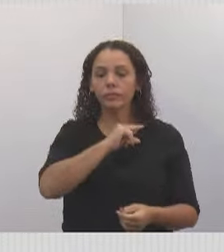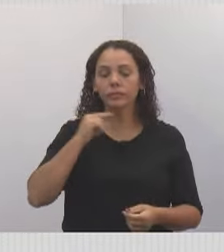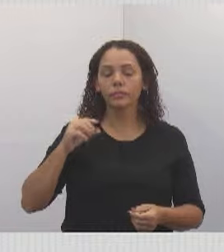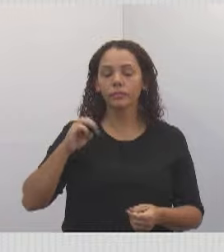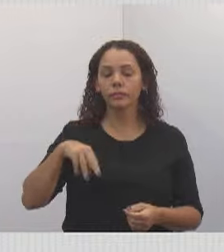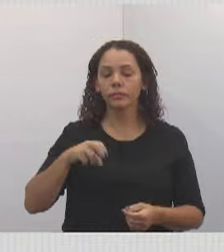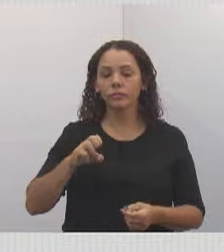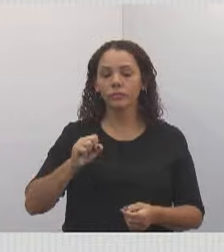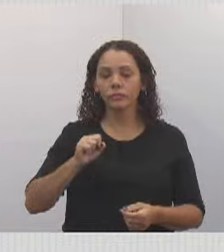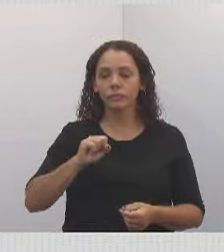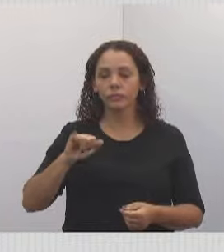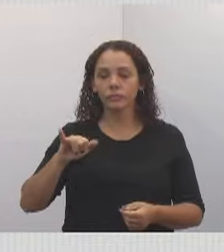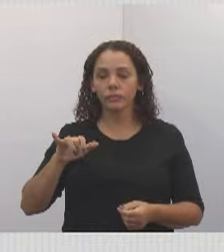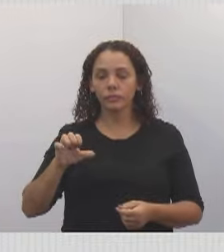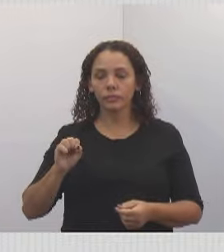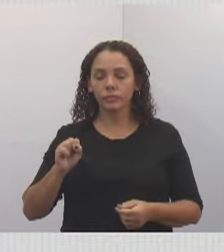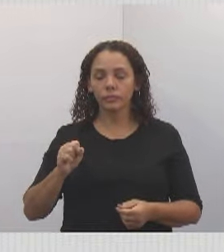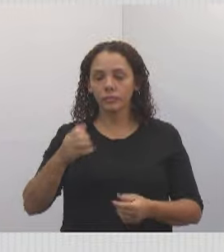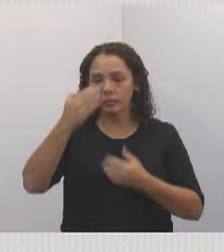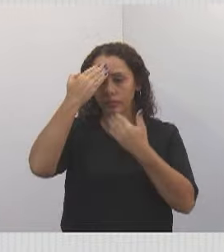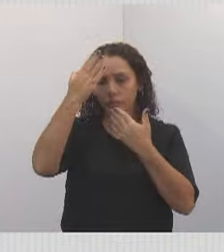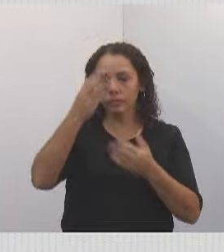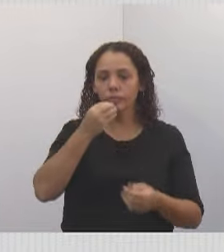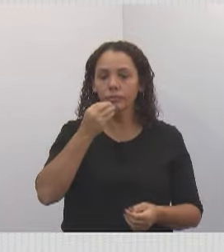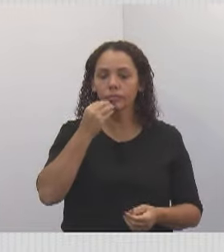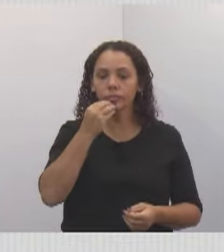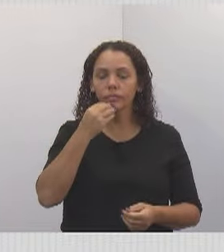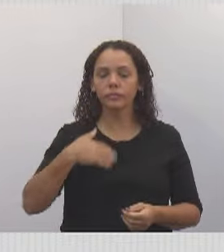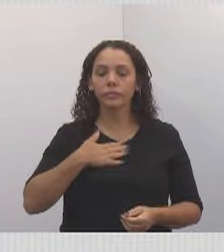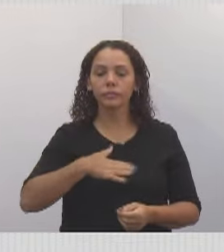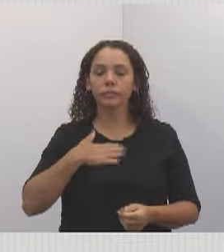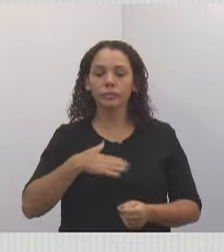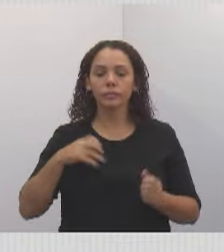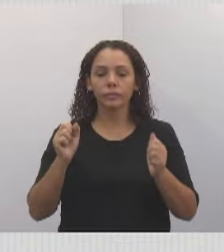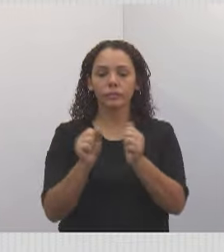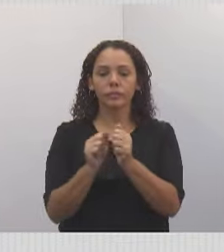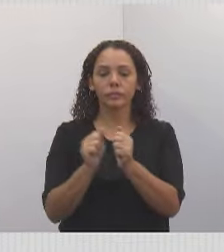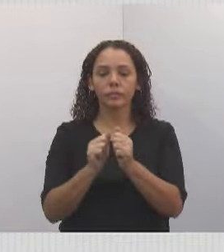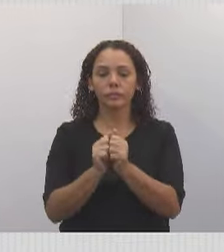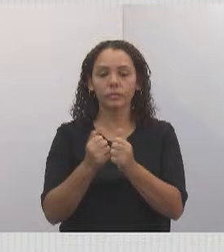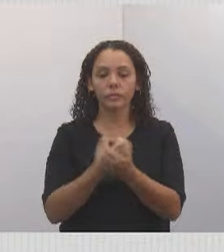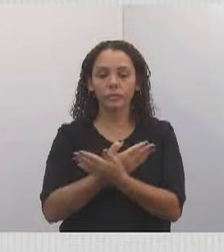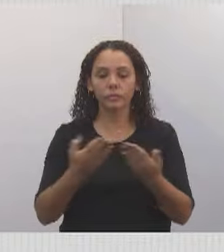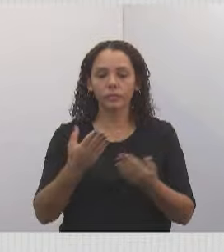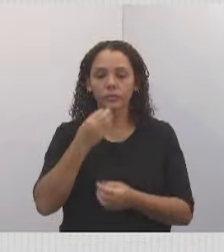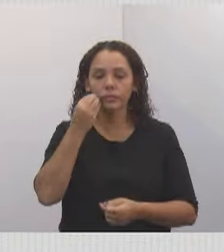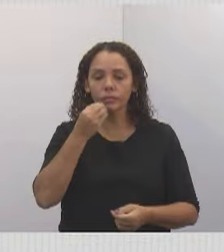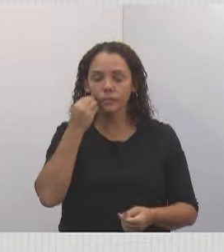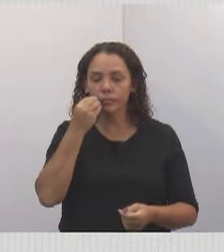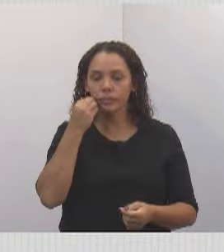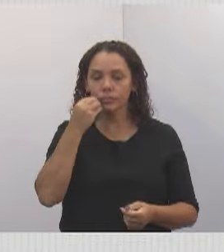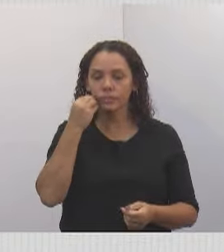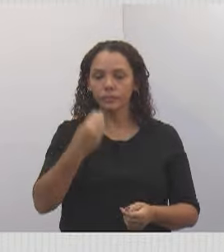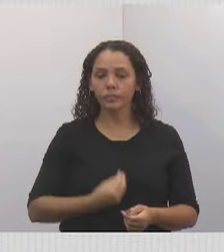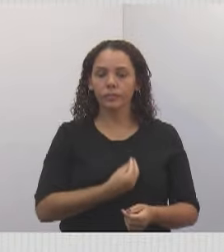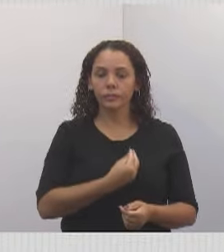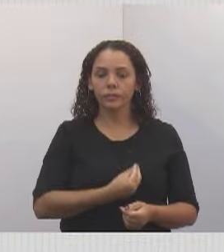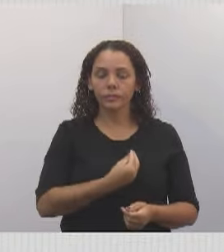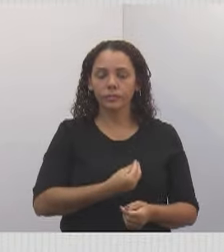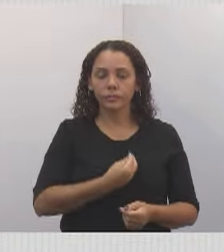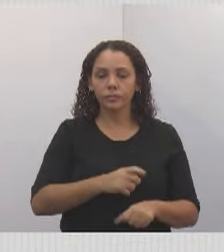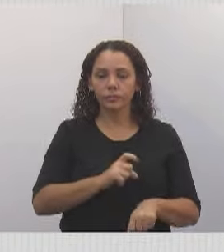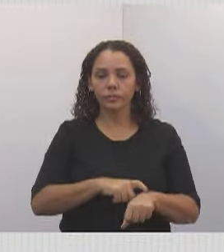obrigado pela oportunidade. E foi sempre um prazer estar na comunidade, vivenciando junto com vocês este